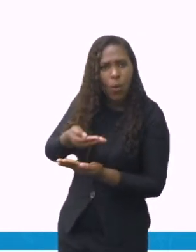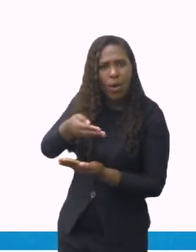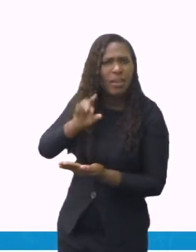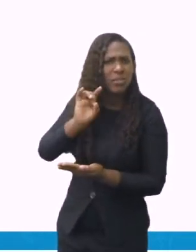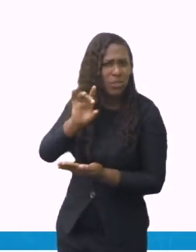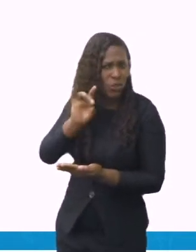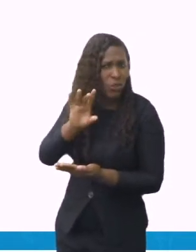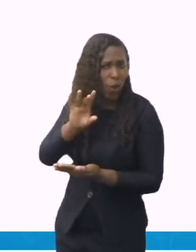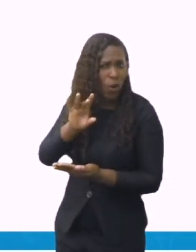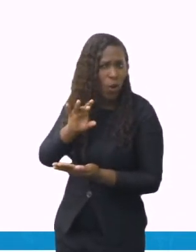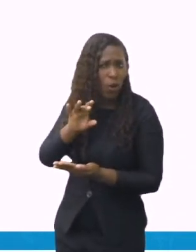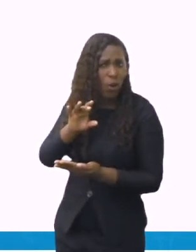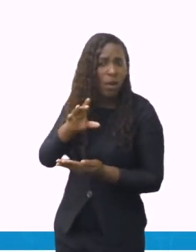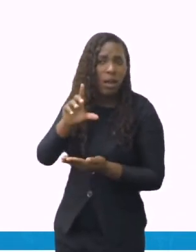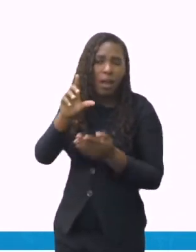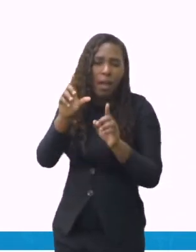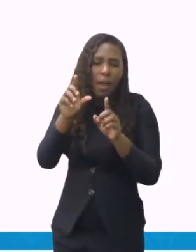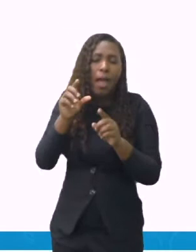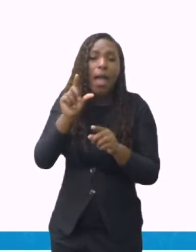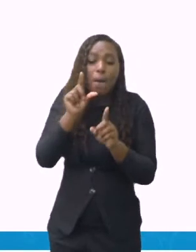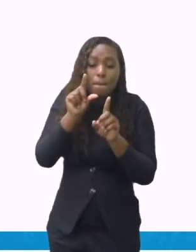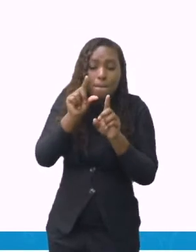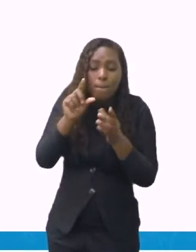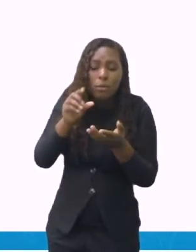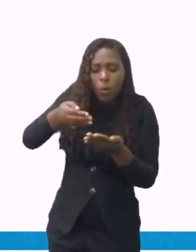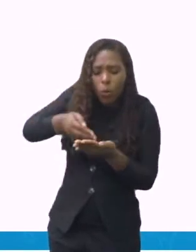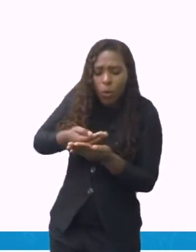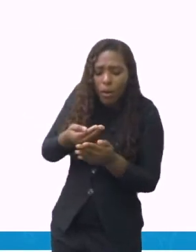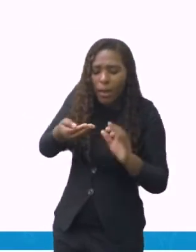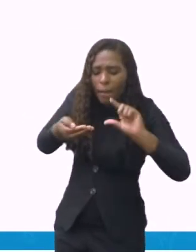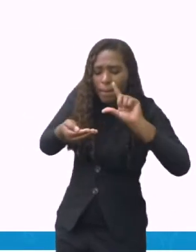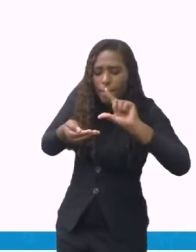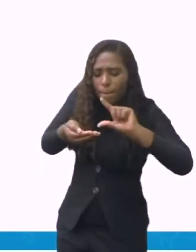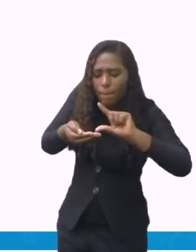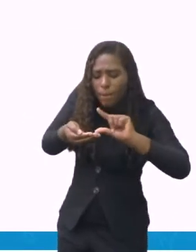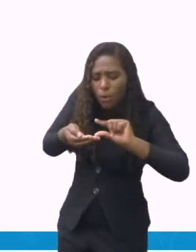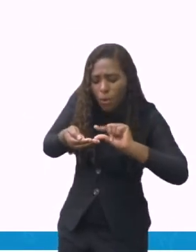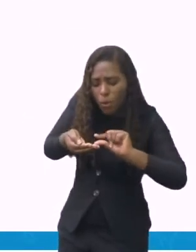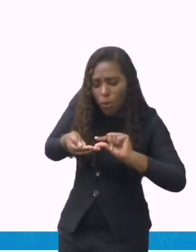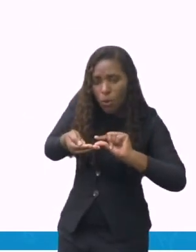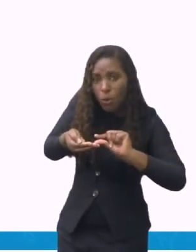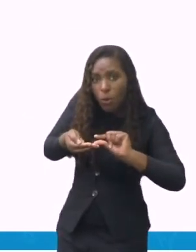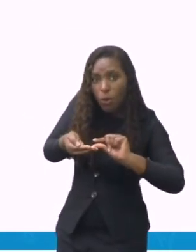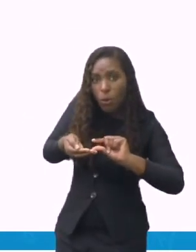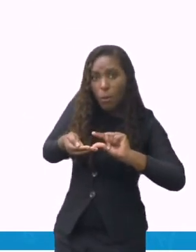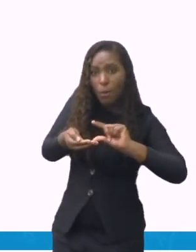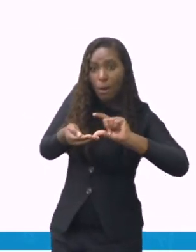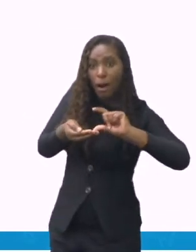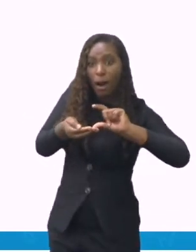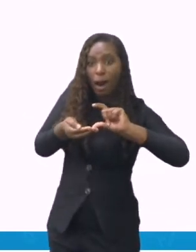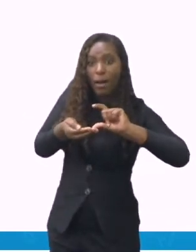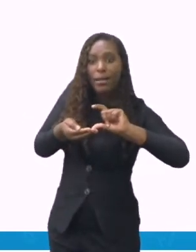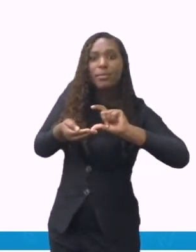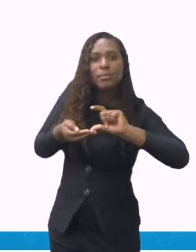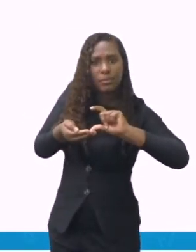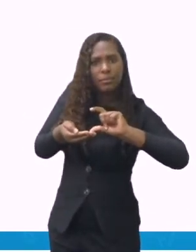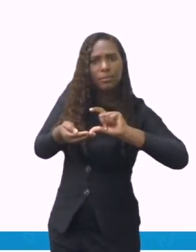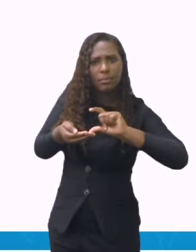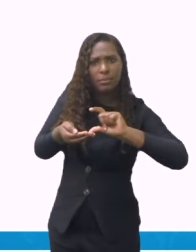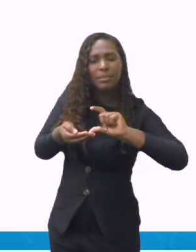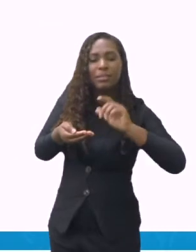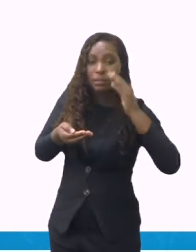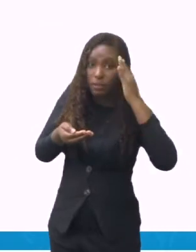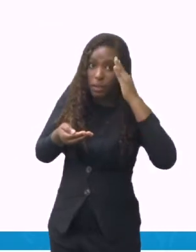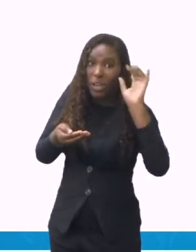menor. Então, a gente chama de especificar. O que é especificar? É